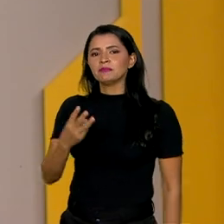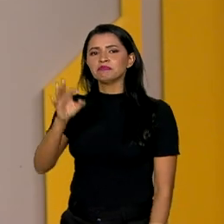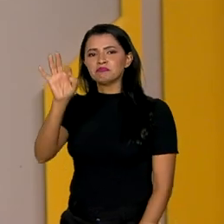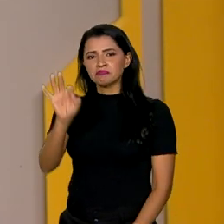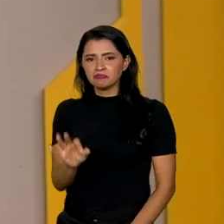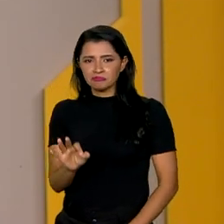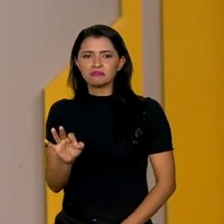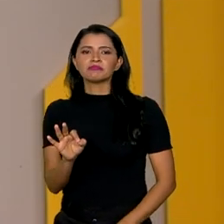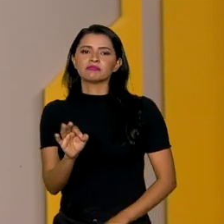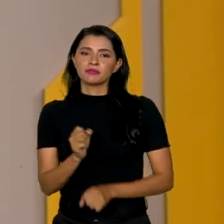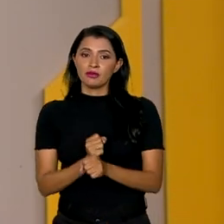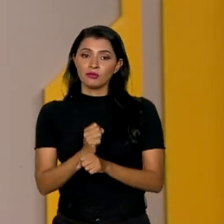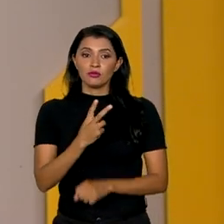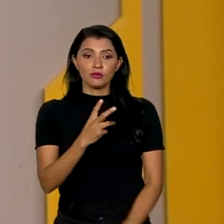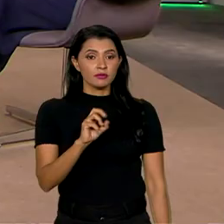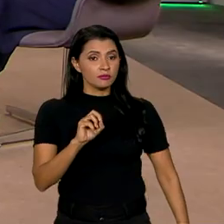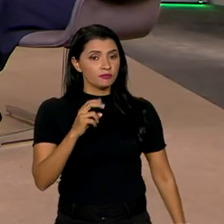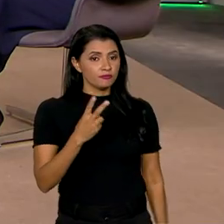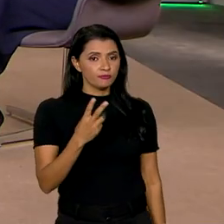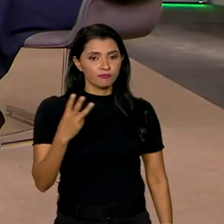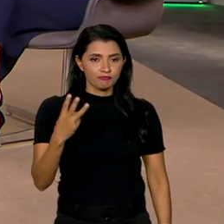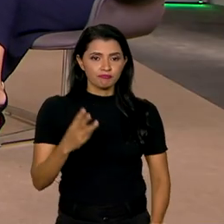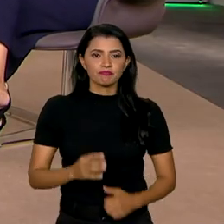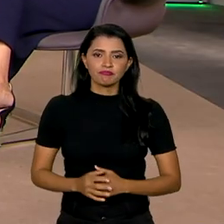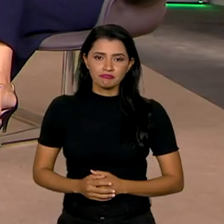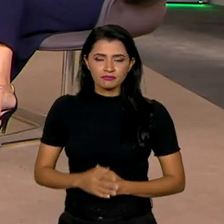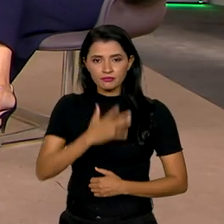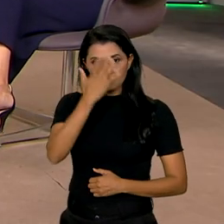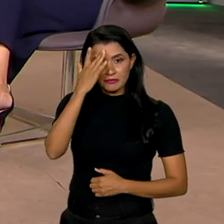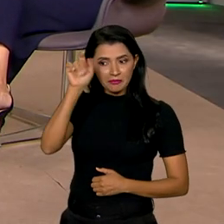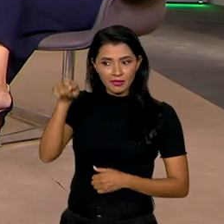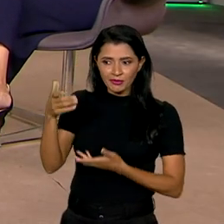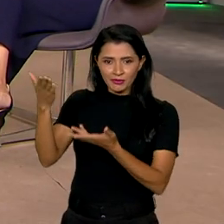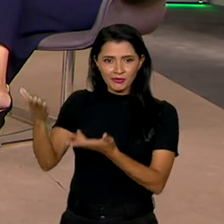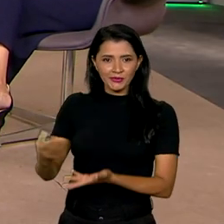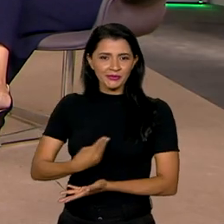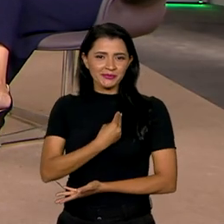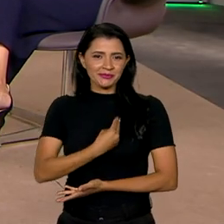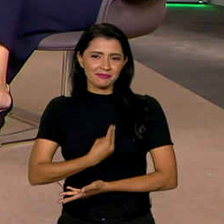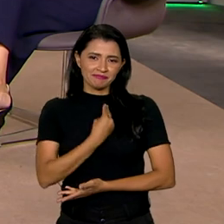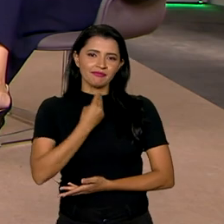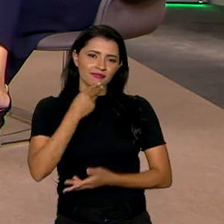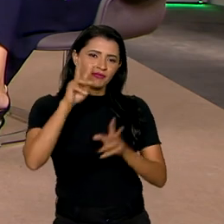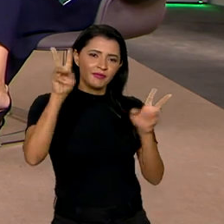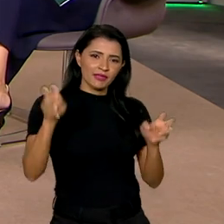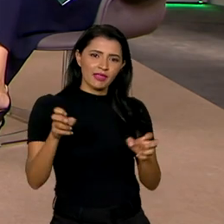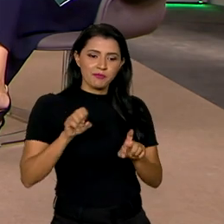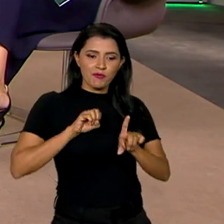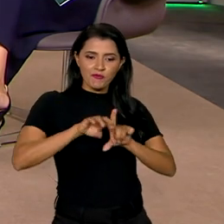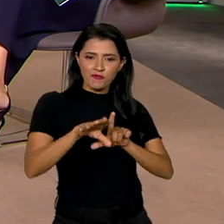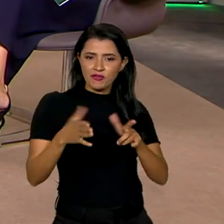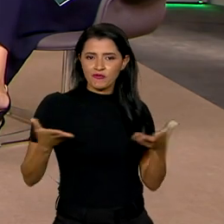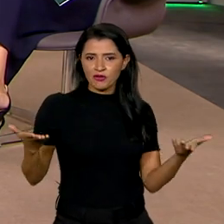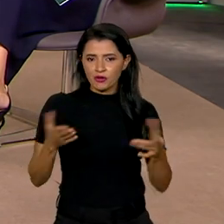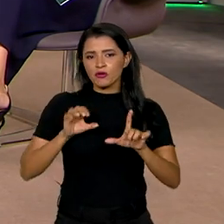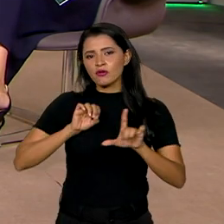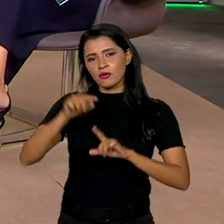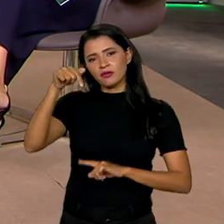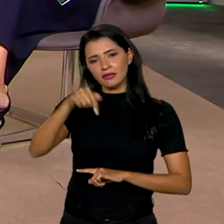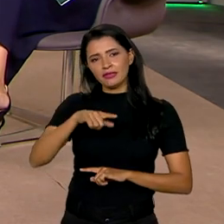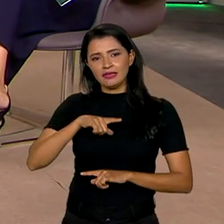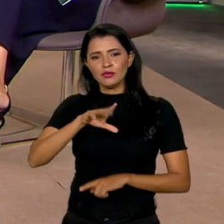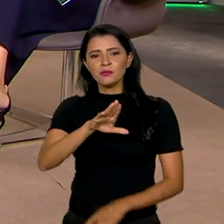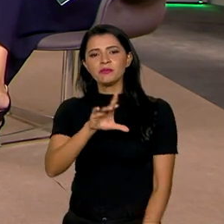% para 2023. E quem está aqui com a gente e vai falar ao vivo, vai comentar ao vivo aqui no